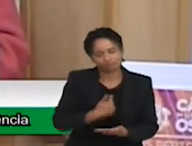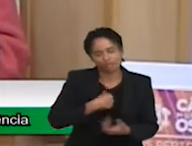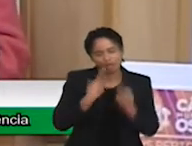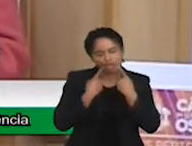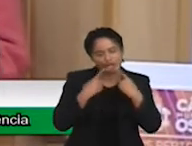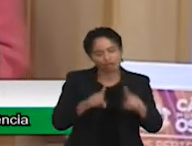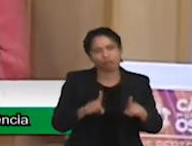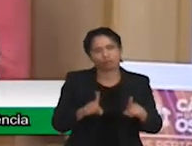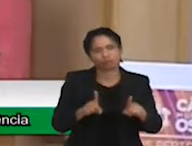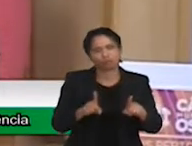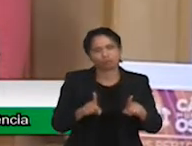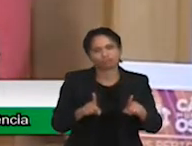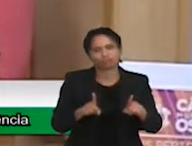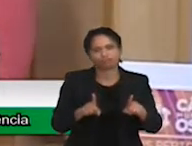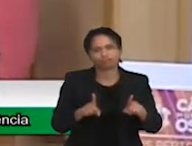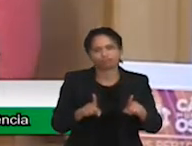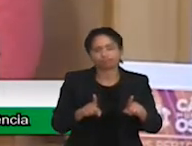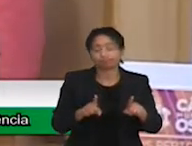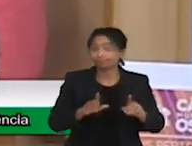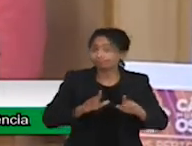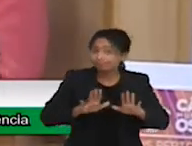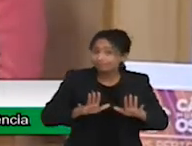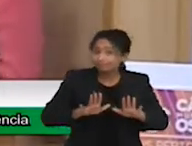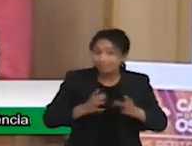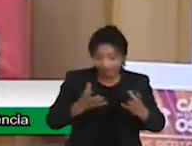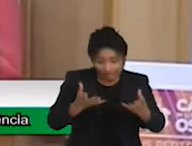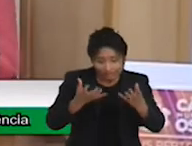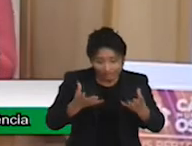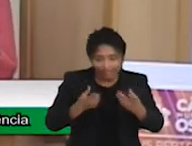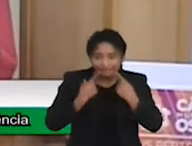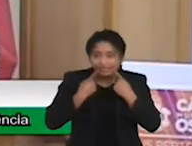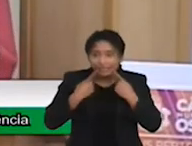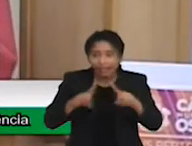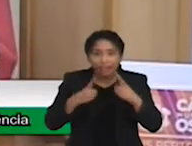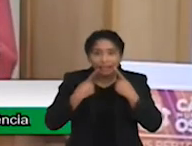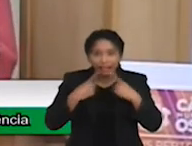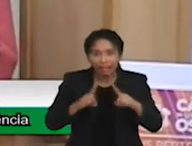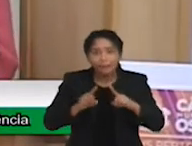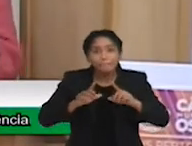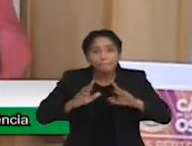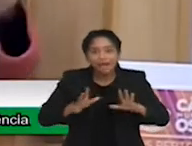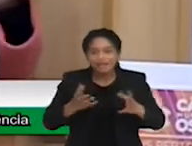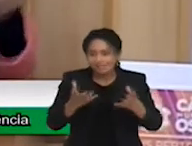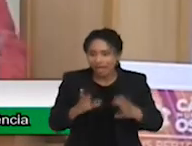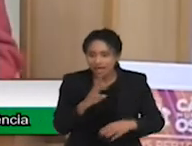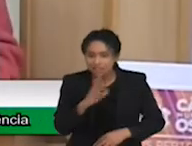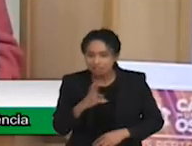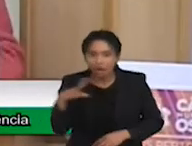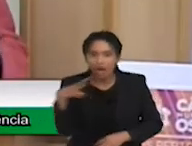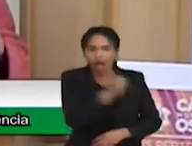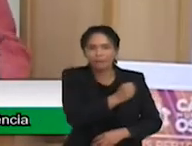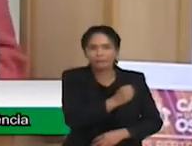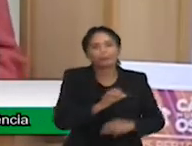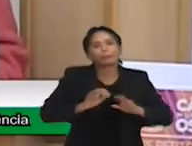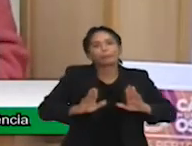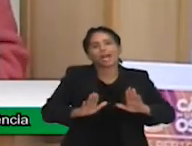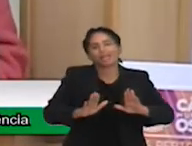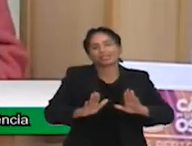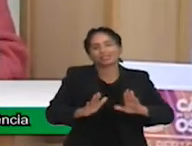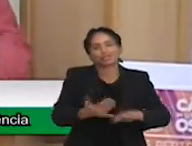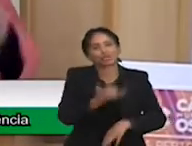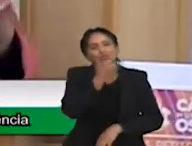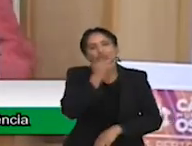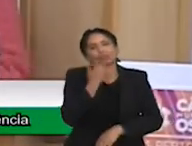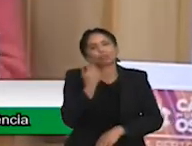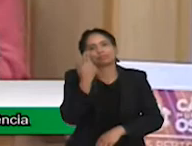Só que eu queria ser crítica e conseguir resultados rápidos. Mesmo sendo vereadora, porque eu sei que muitos falam